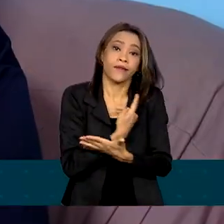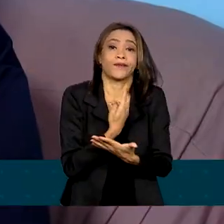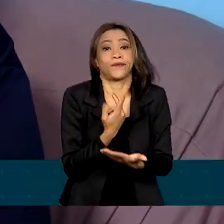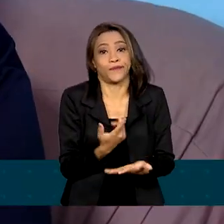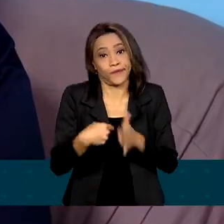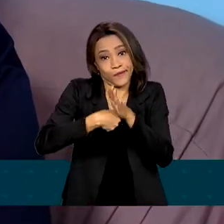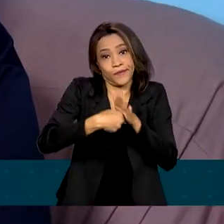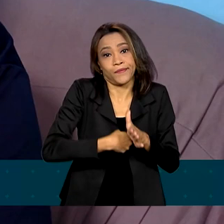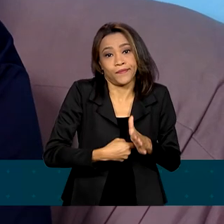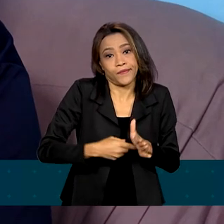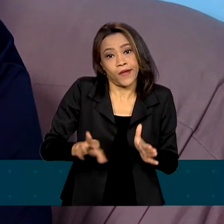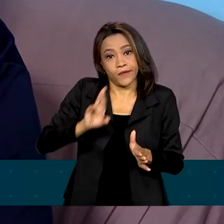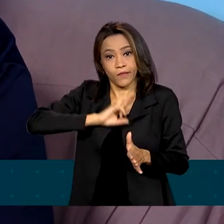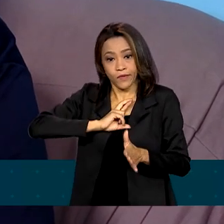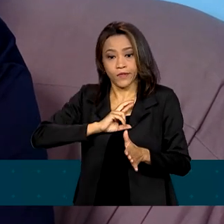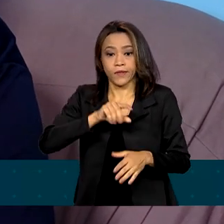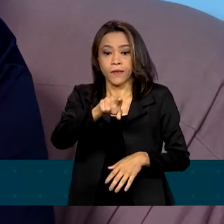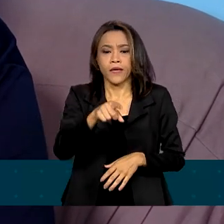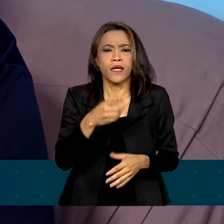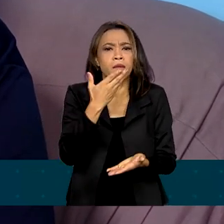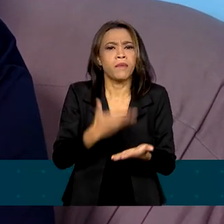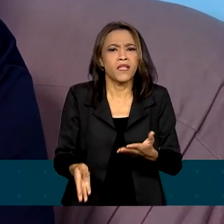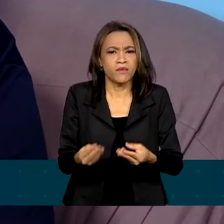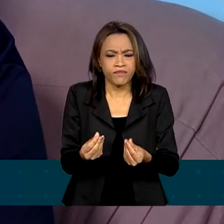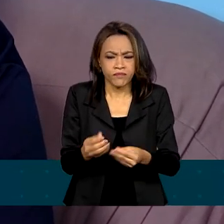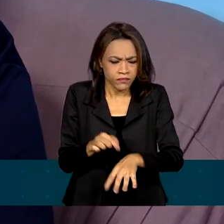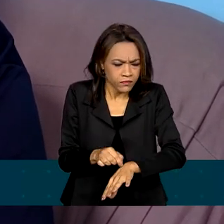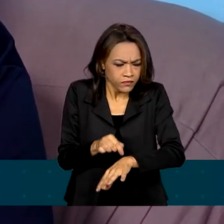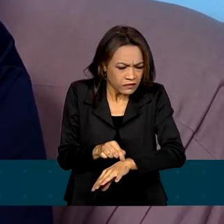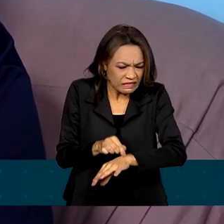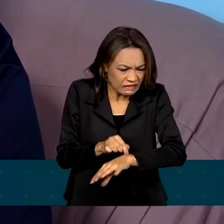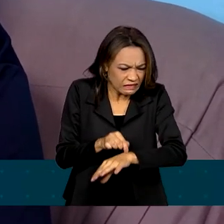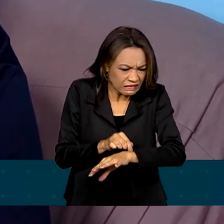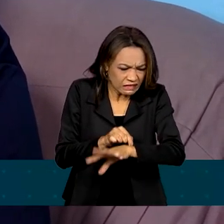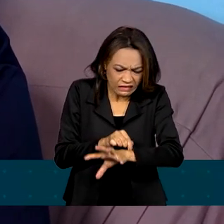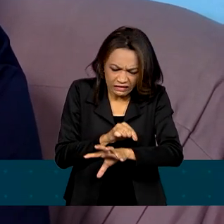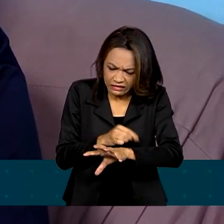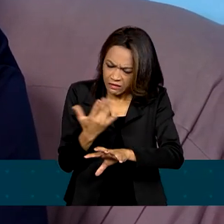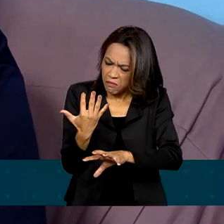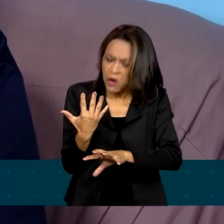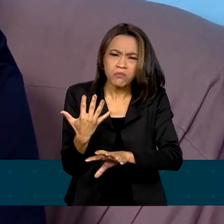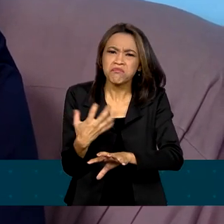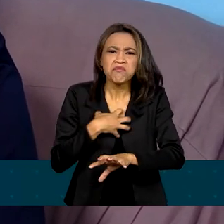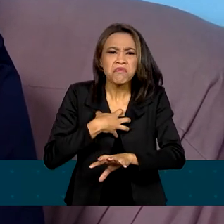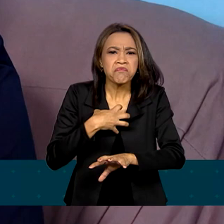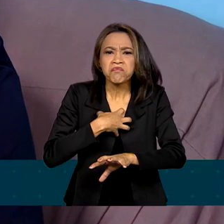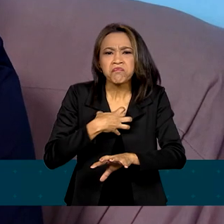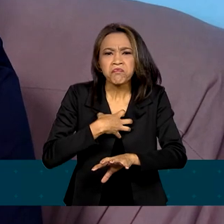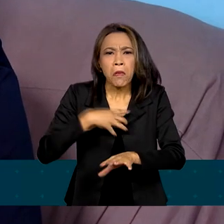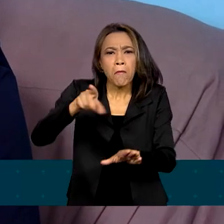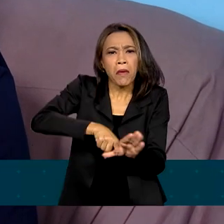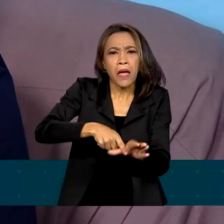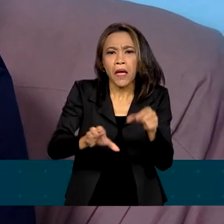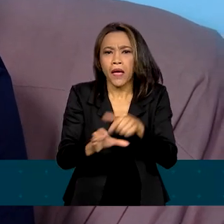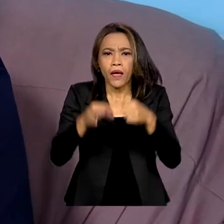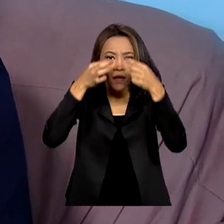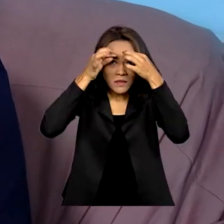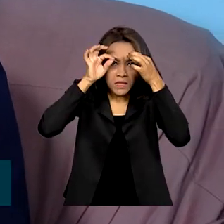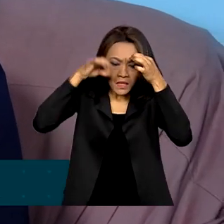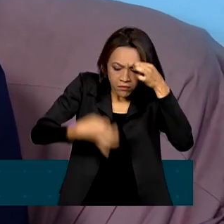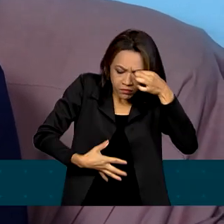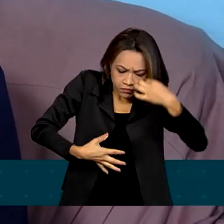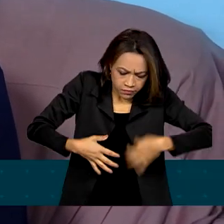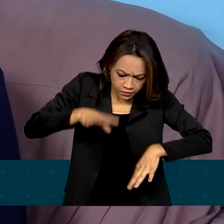O primeiro sintoma foi perda de sensibilidade e atrofiamento dedo das mãos, dedo dos pés, queda da sobrancelha